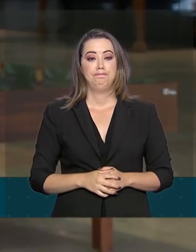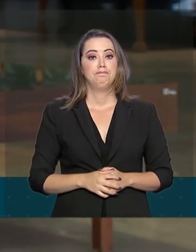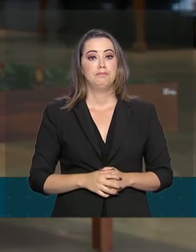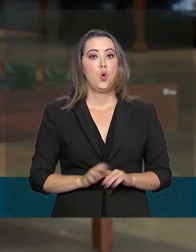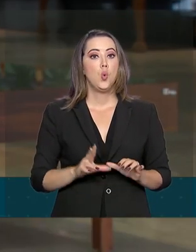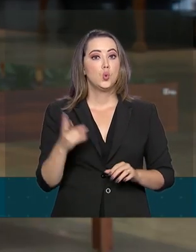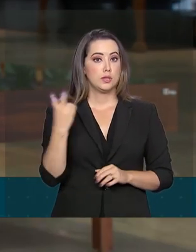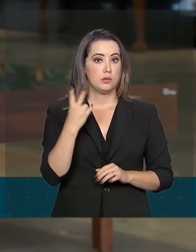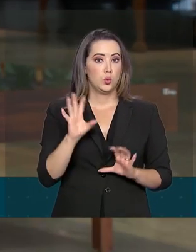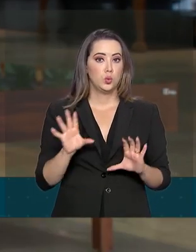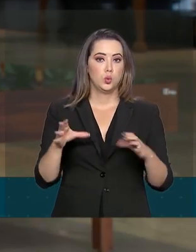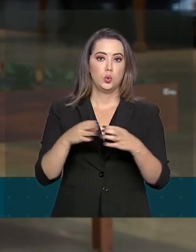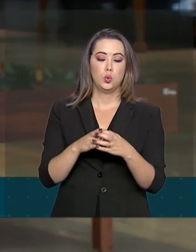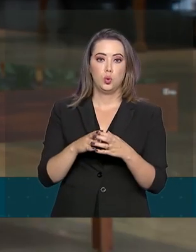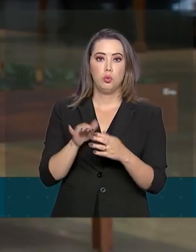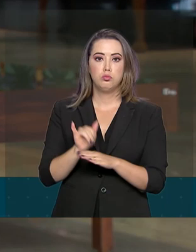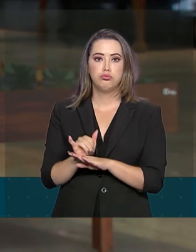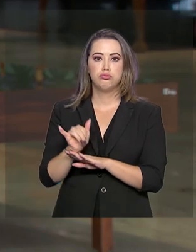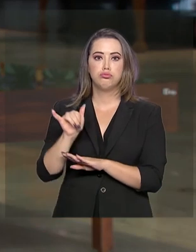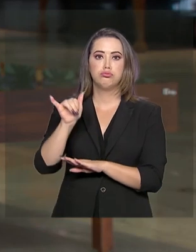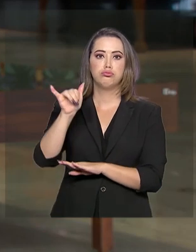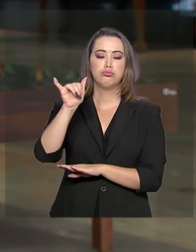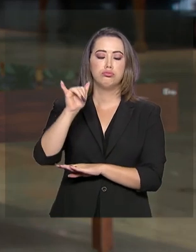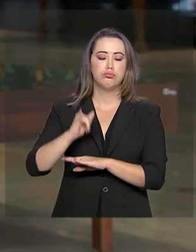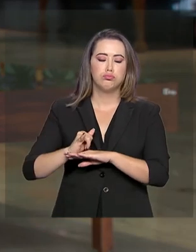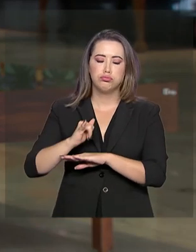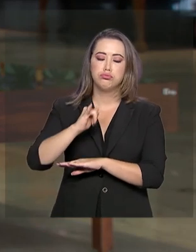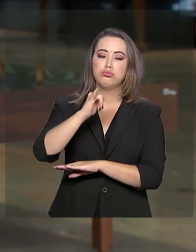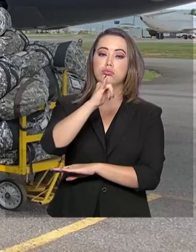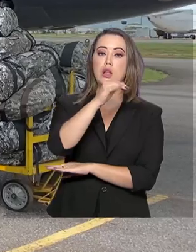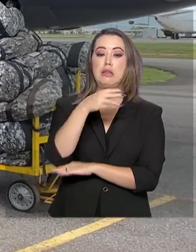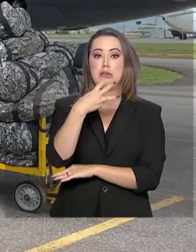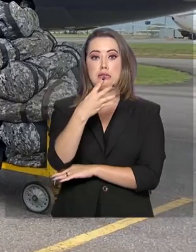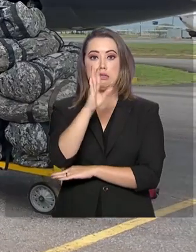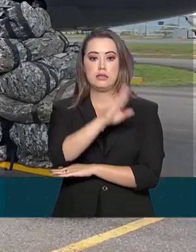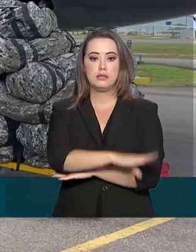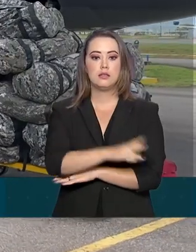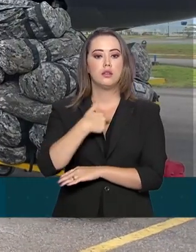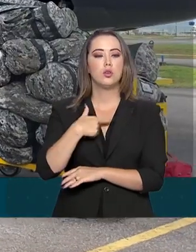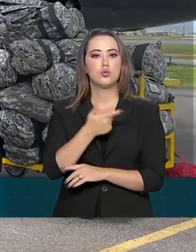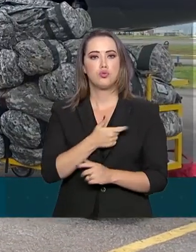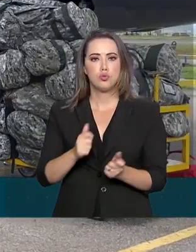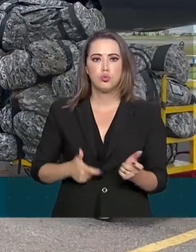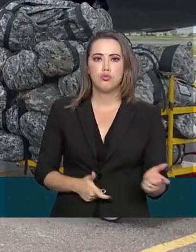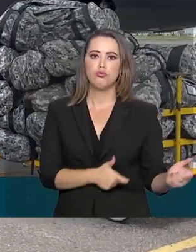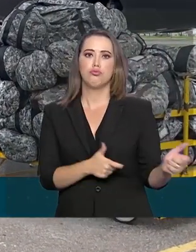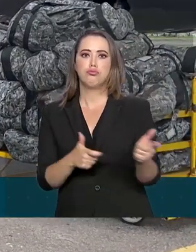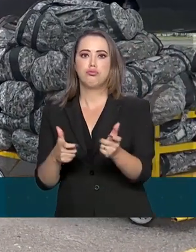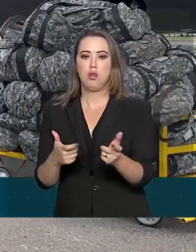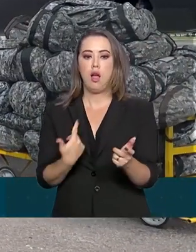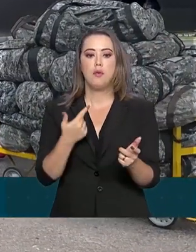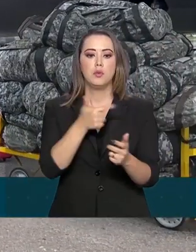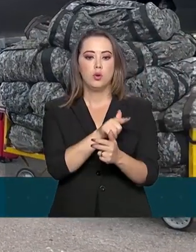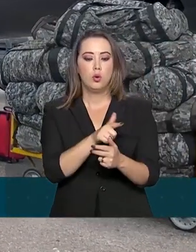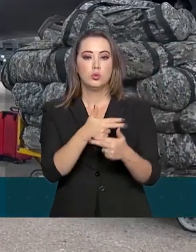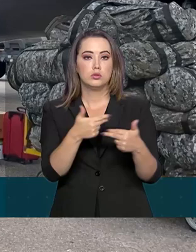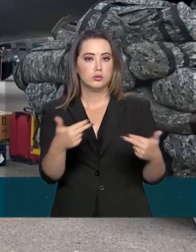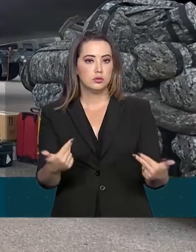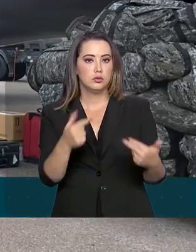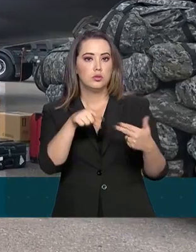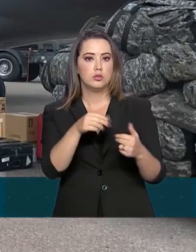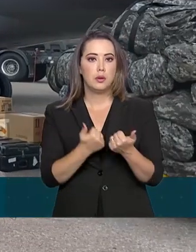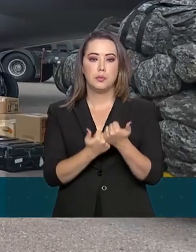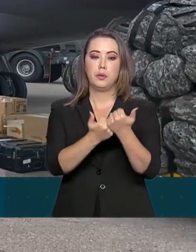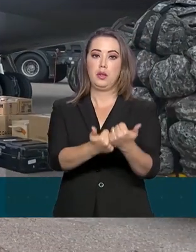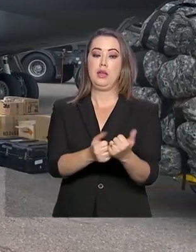embarcou às três da tarde aqui de Brasília rumo ao Ceará, levou consigo armas e outros equipamentos. Esses militares vão ajudar na